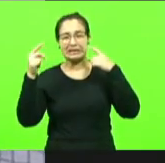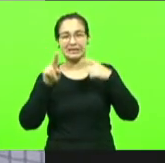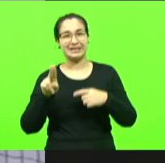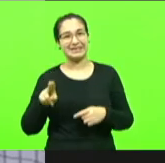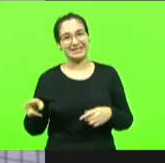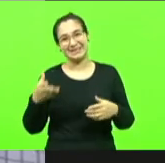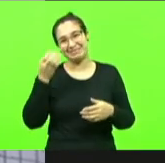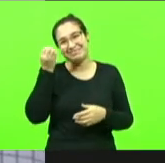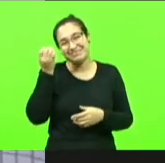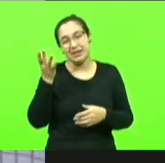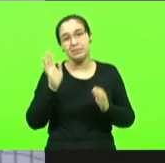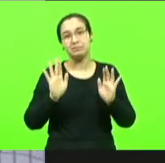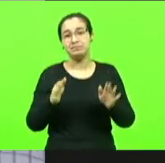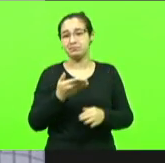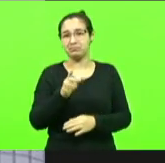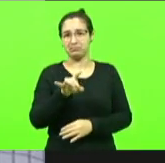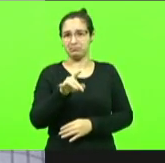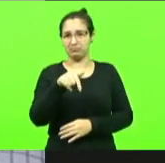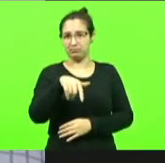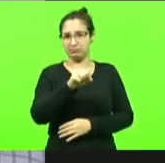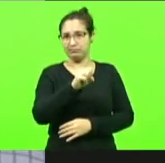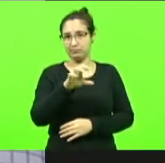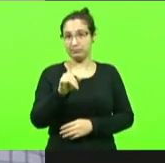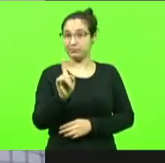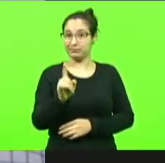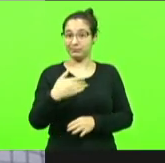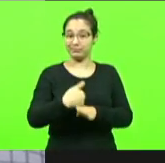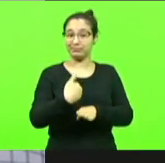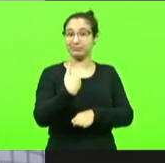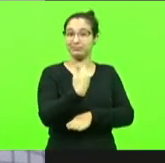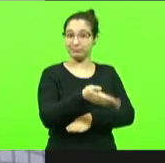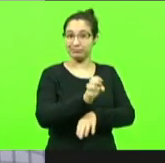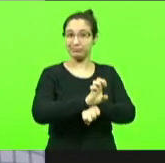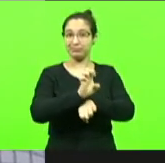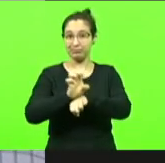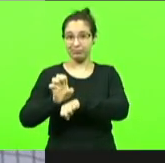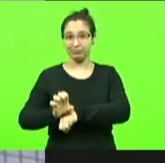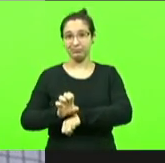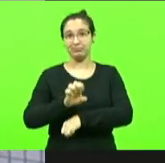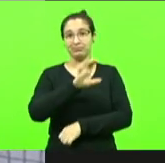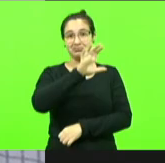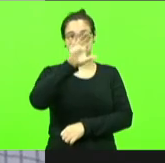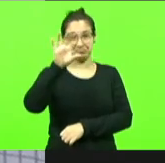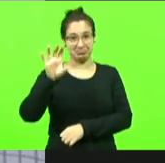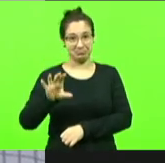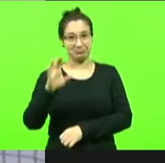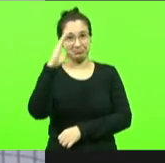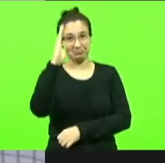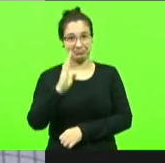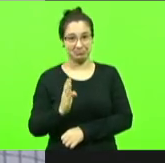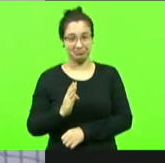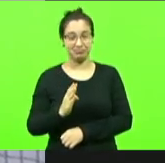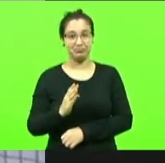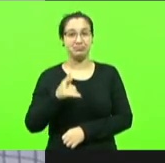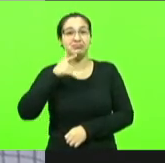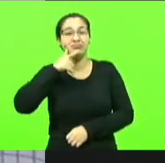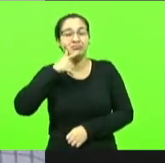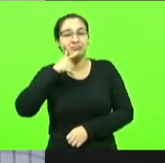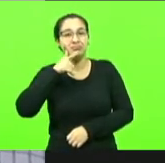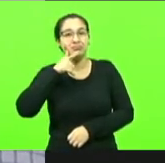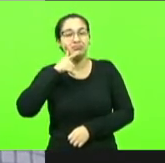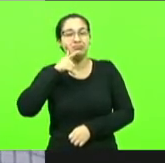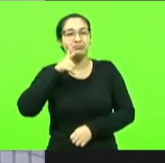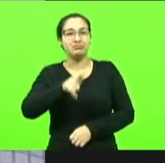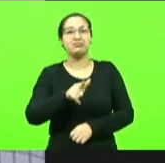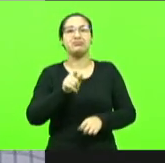estão mais só em Santa Catarina estão fora de Santa Catarina estão ajudando a desbravar outros estados